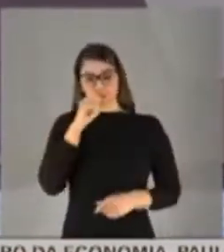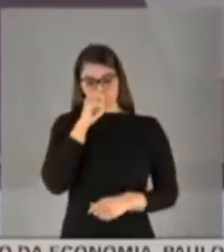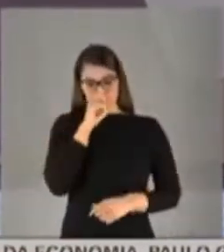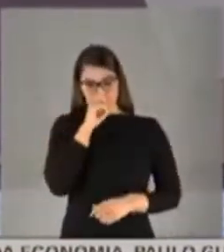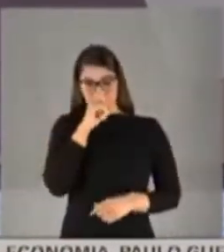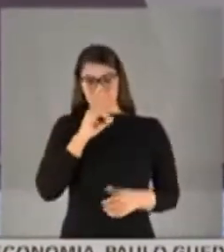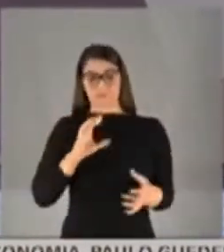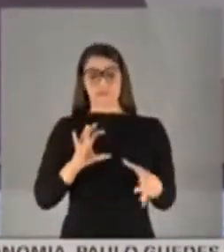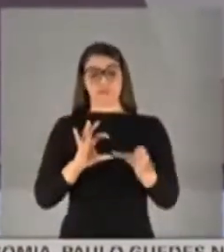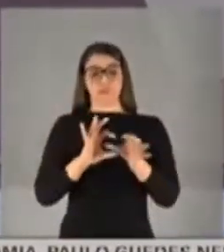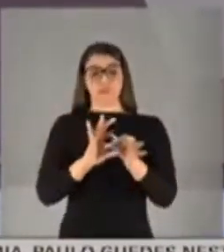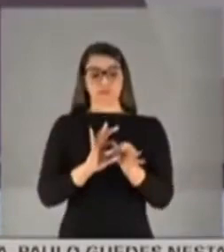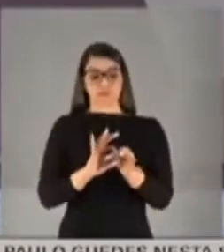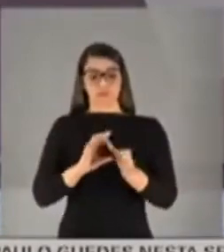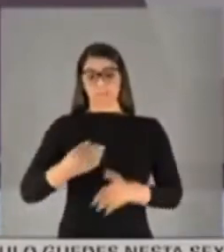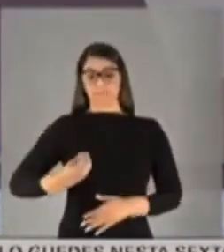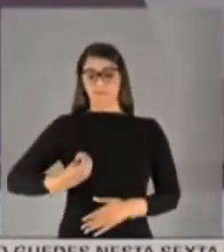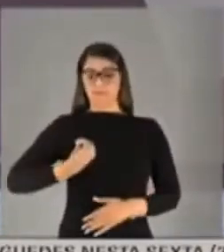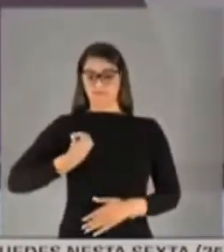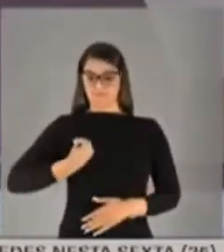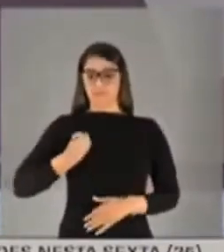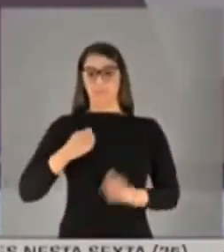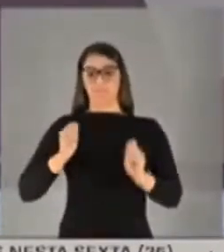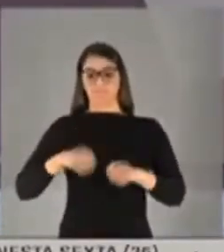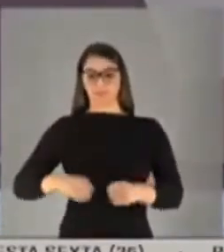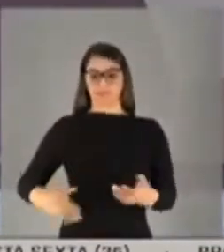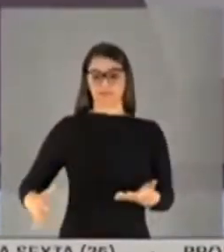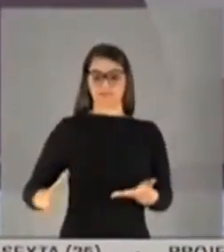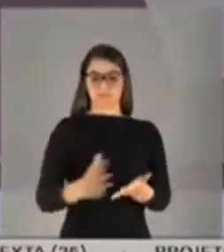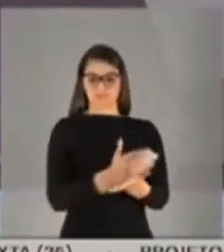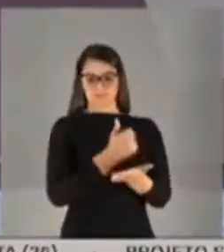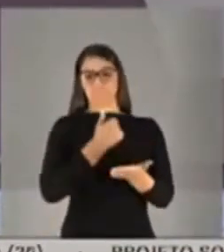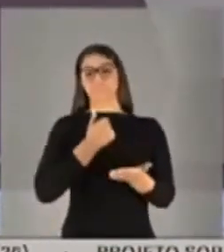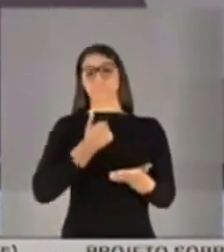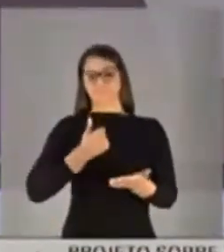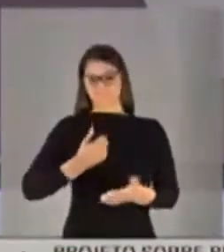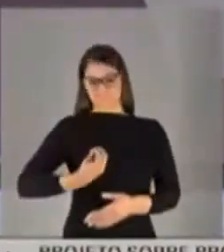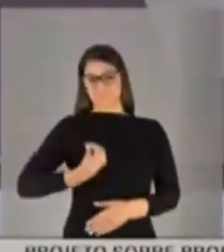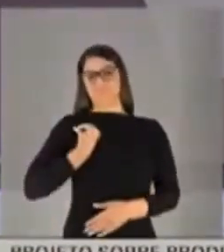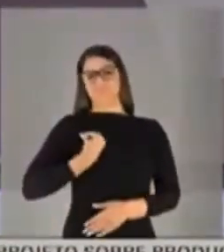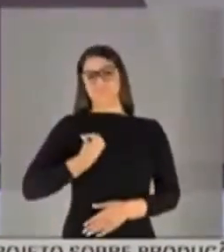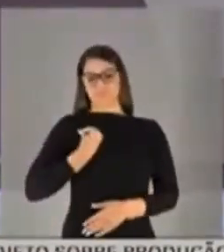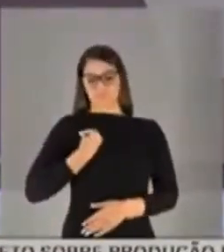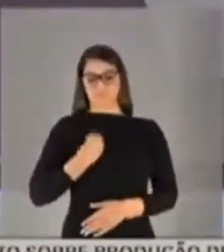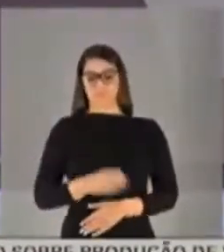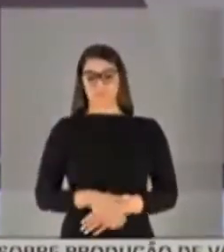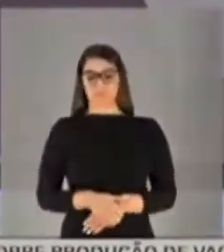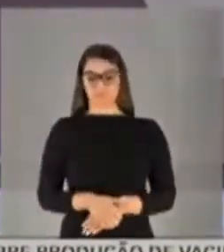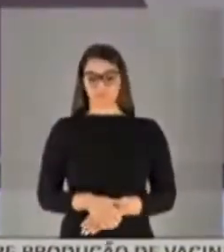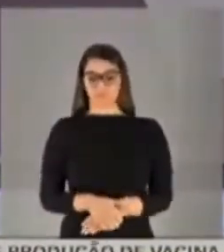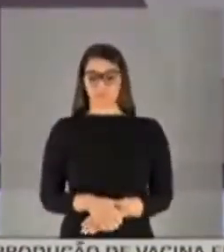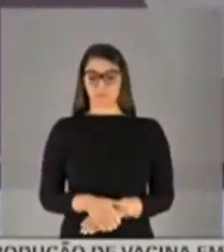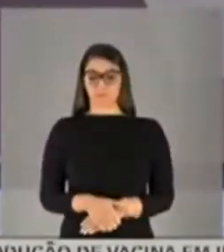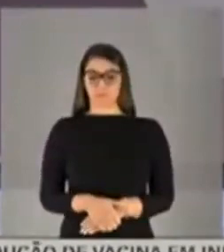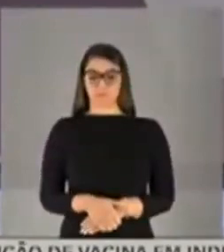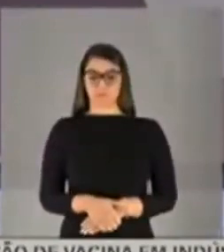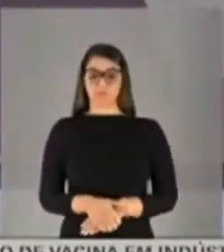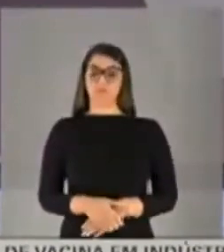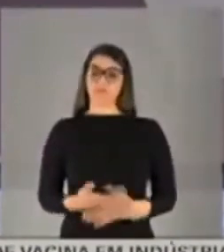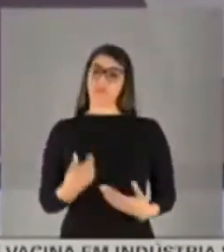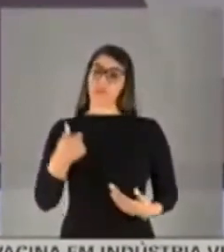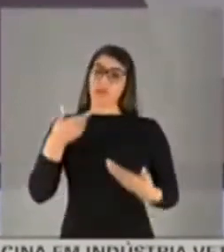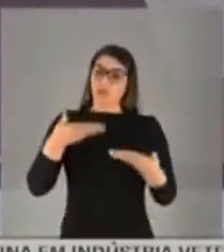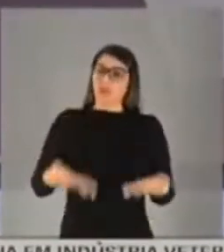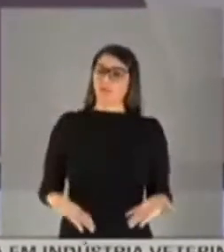unisse para que as vidas pudessem ser salvas. E é isso que eu trago aqui, senador, é isso que eu trago